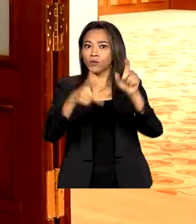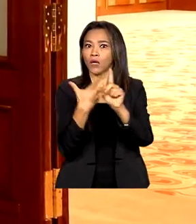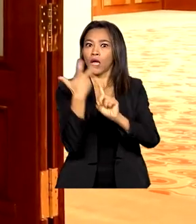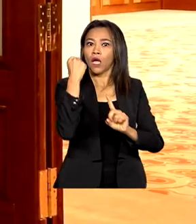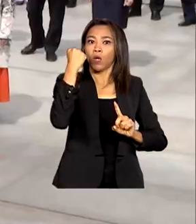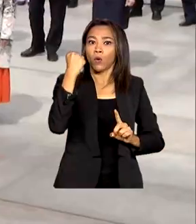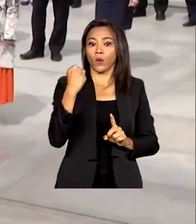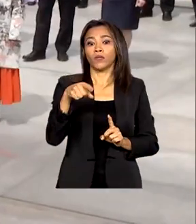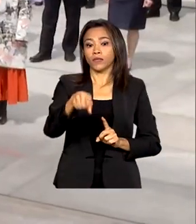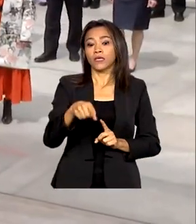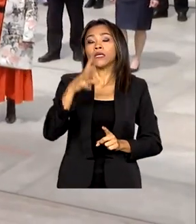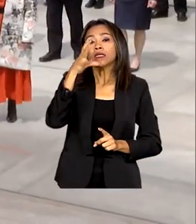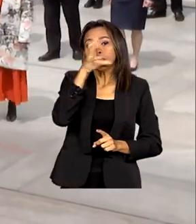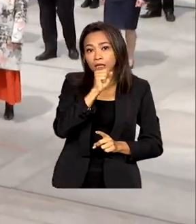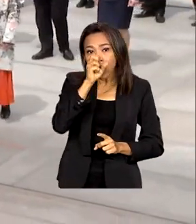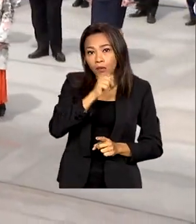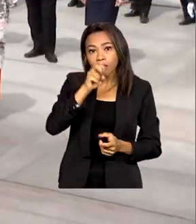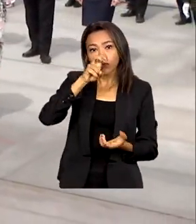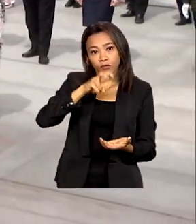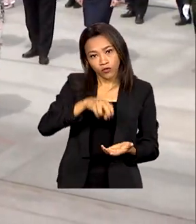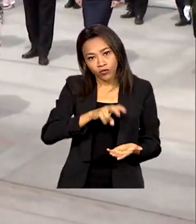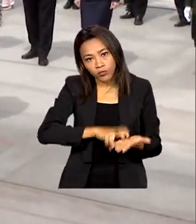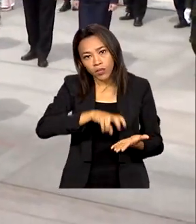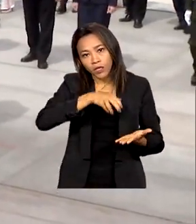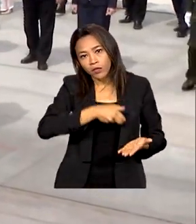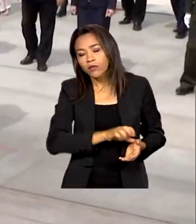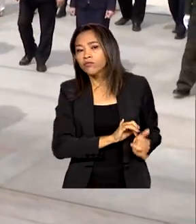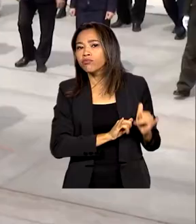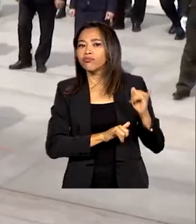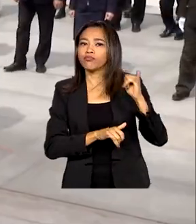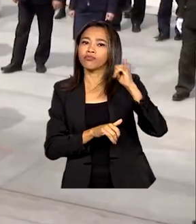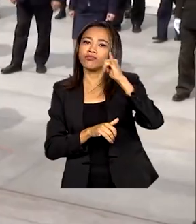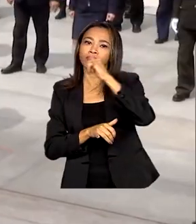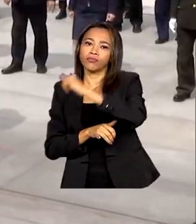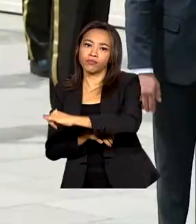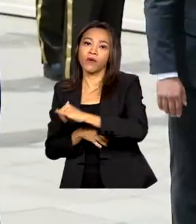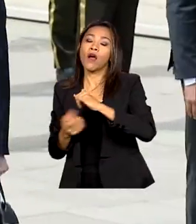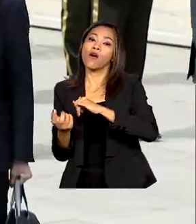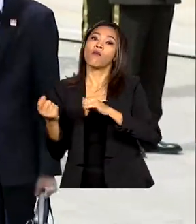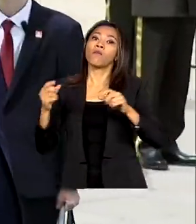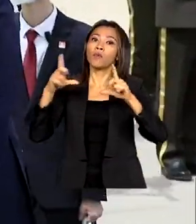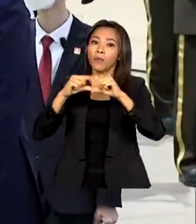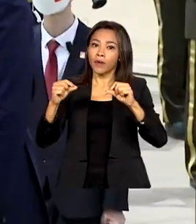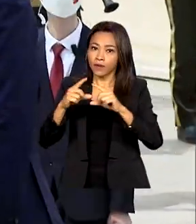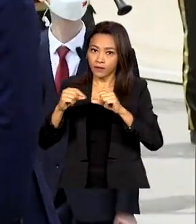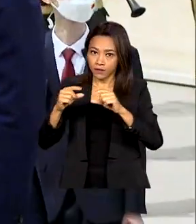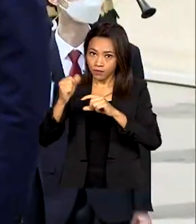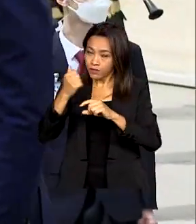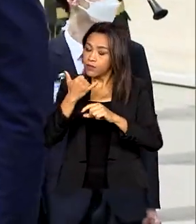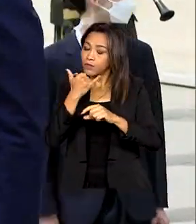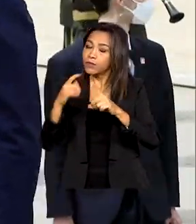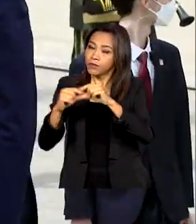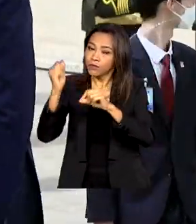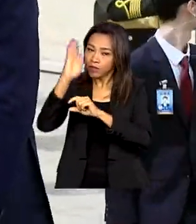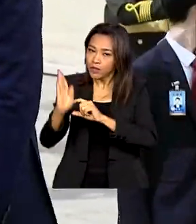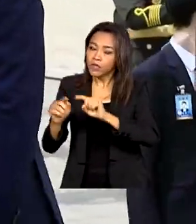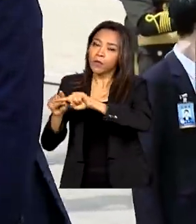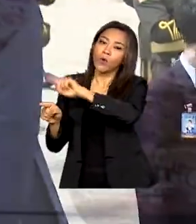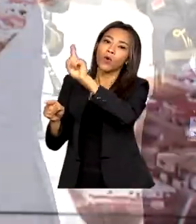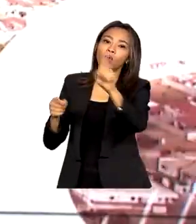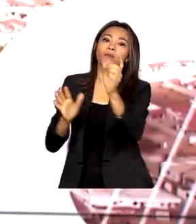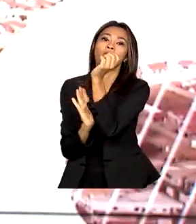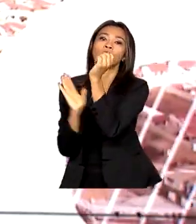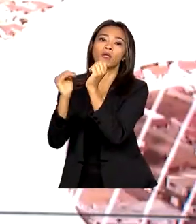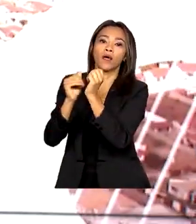embarca na manhã deste sábado para o Brasil, com uma parada para reuniões em Abu Dhabi. A previsão é que Lula chegue à